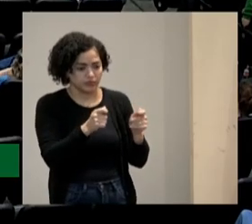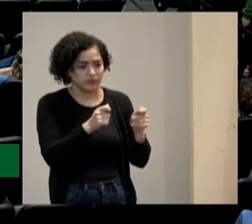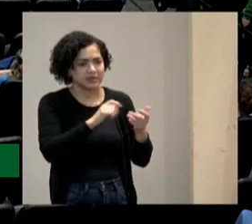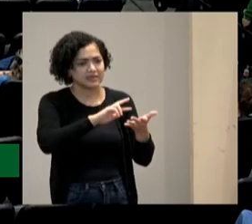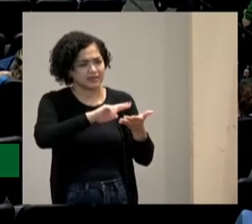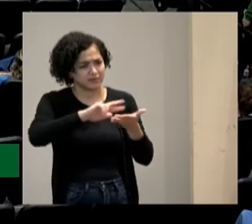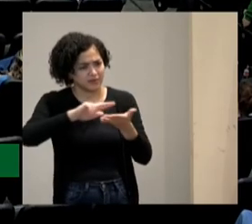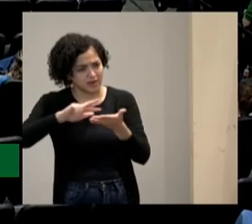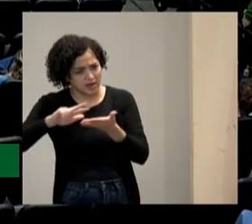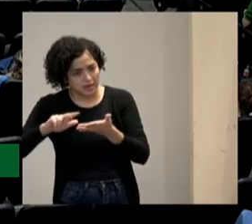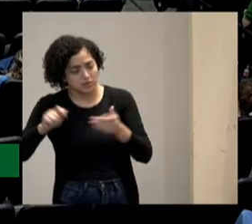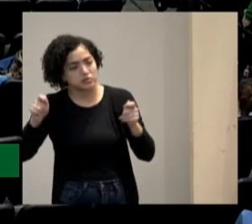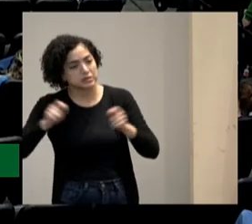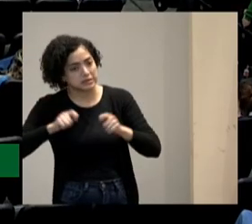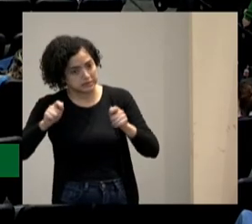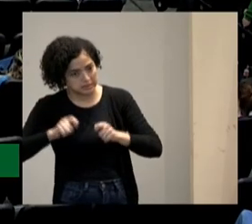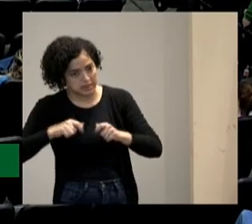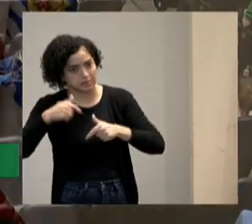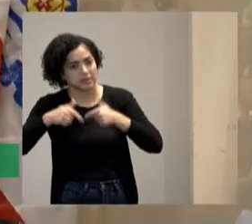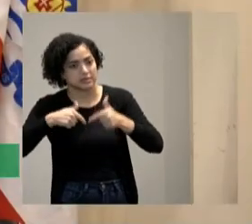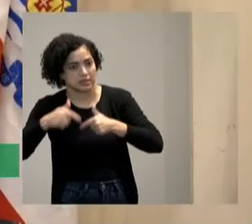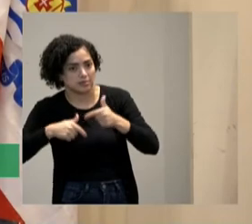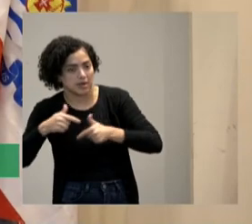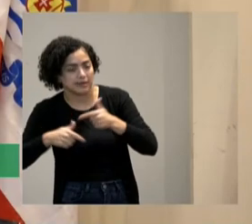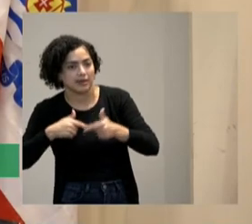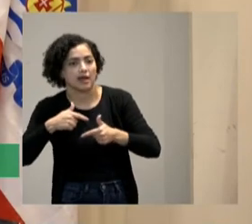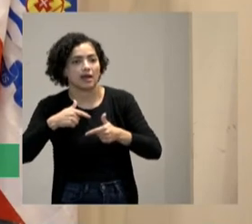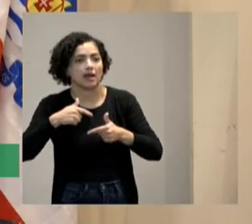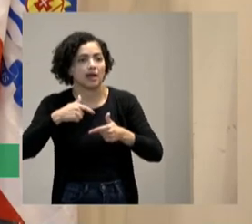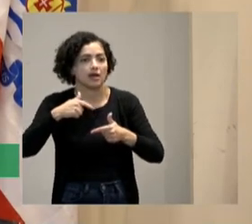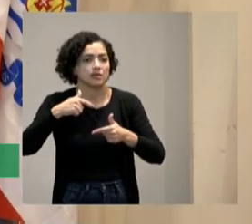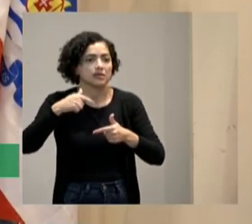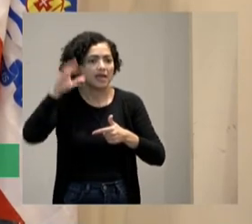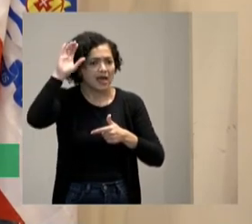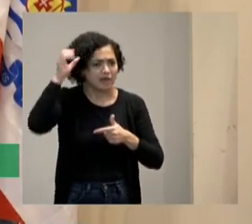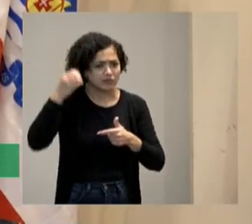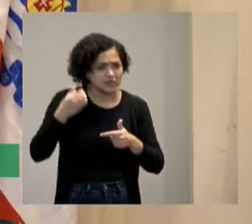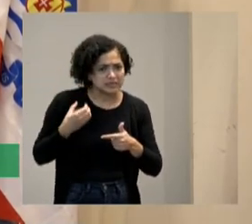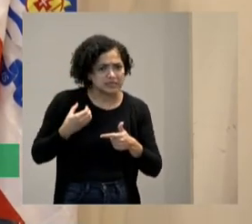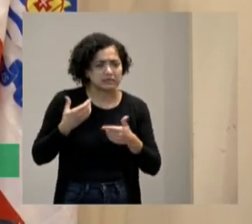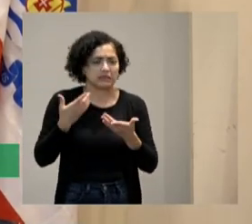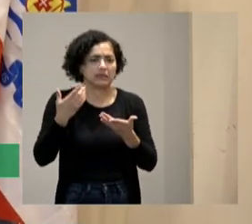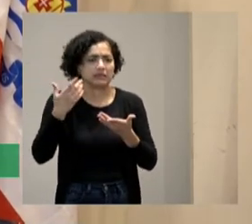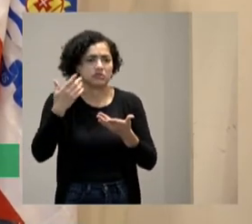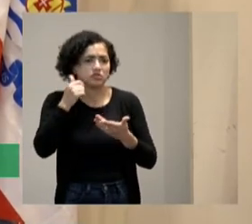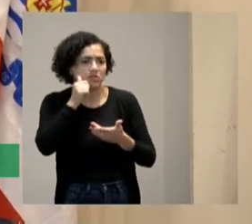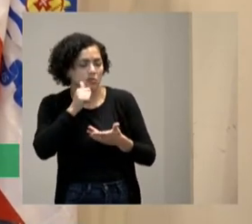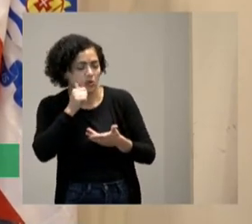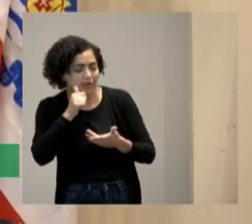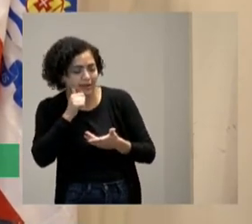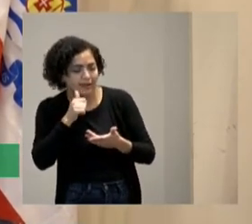pilares que a gente pode trabalhar afrodescendente a questão da mulher LGBTQI+,